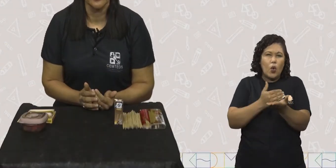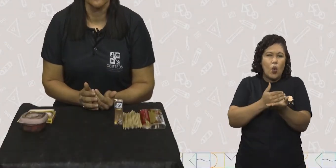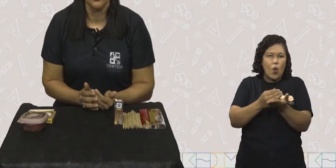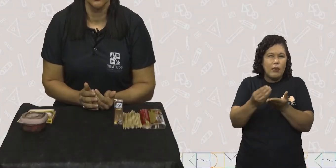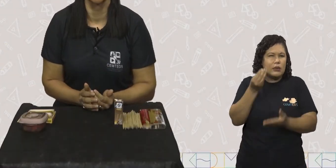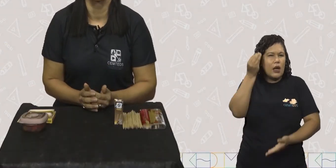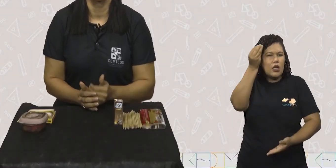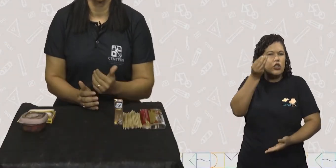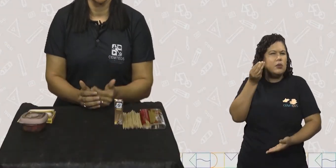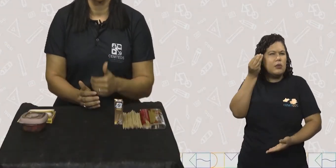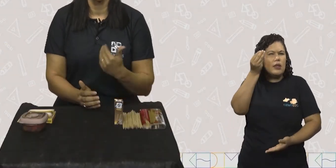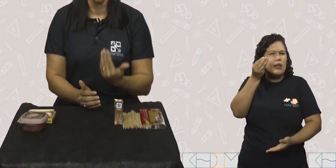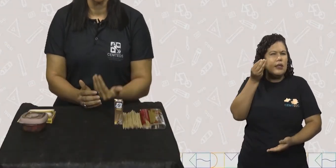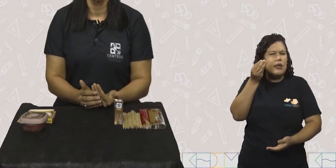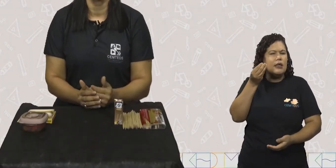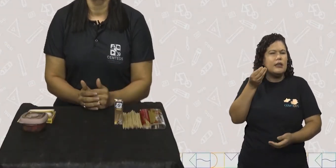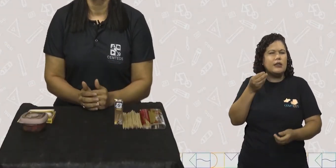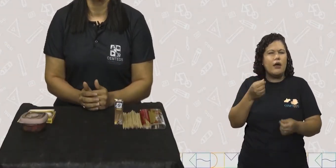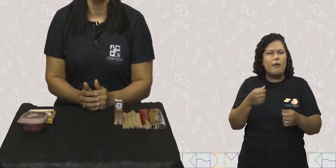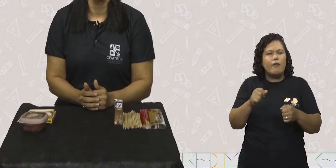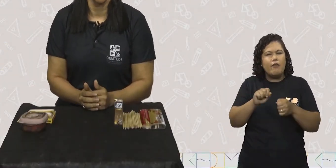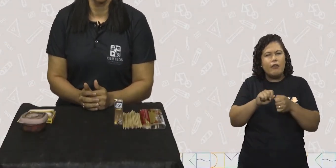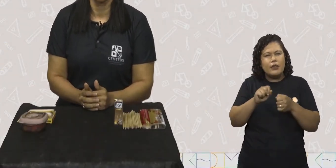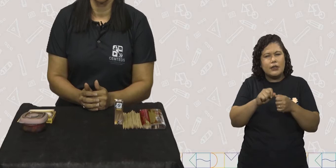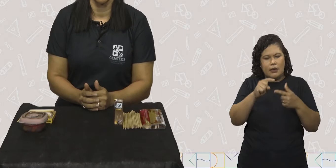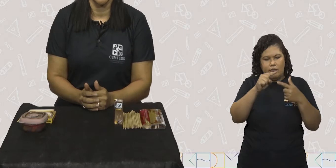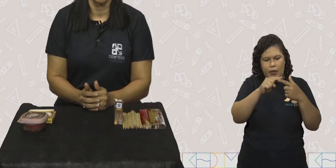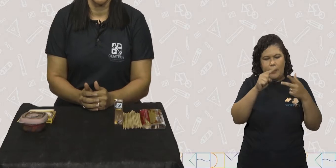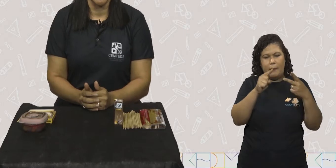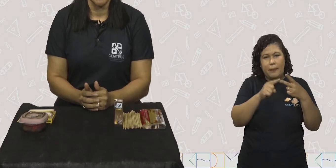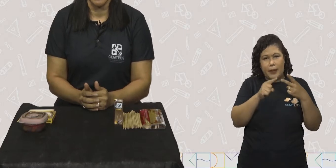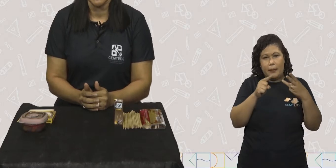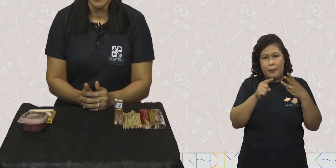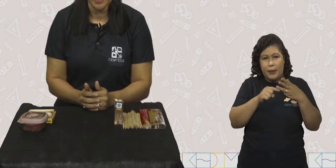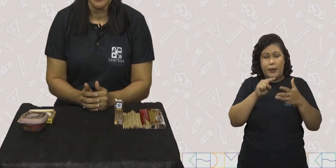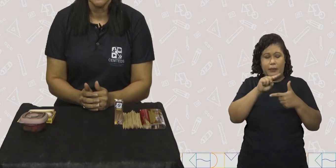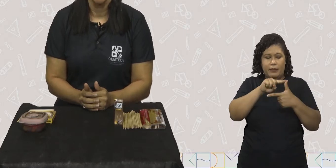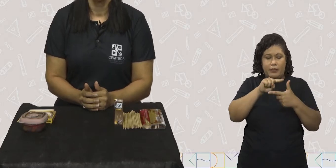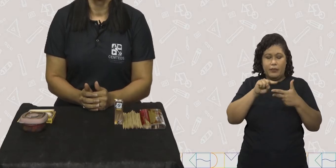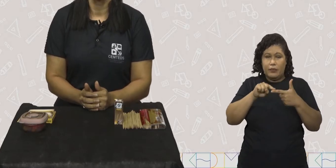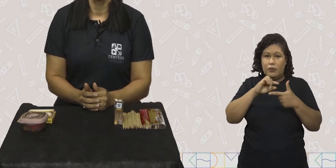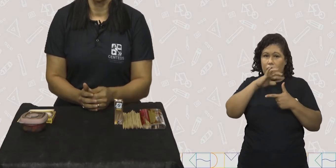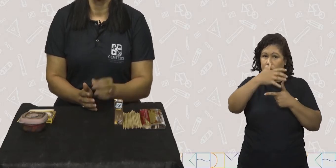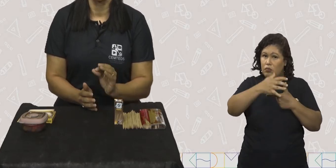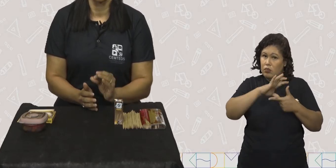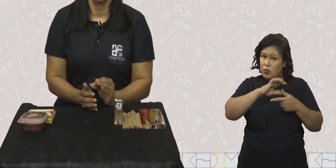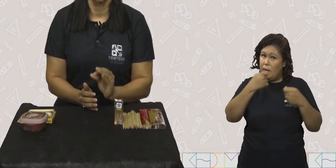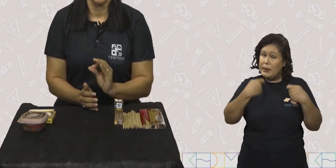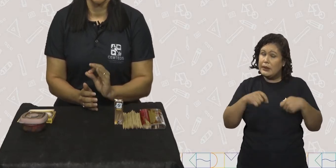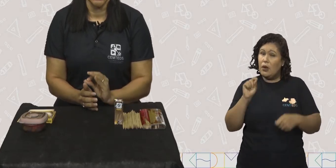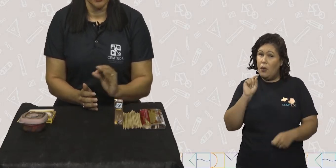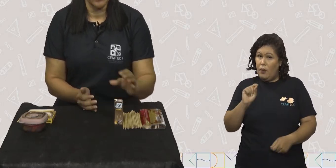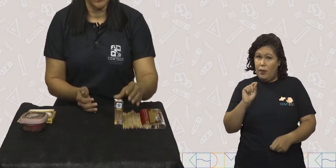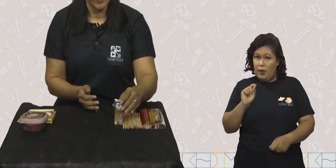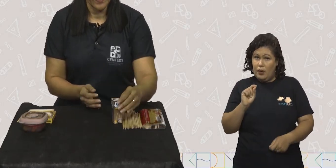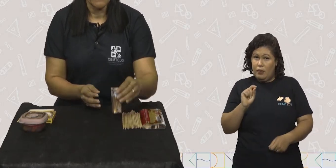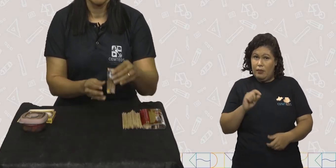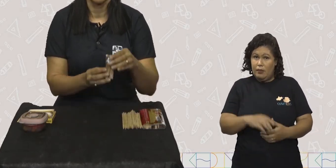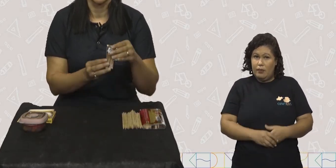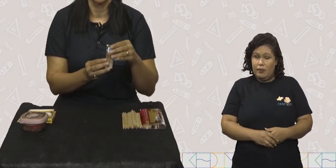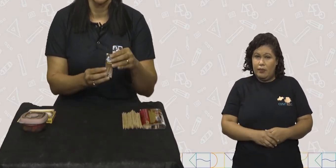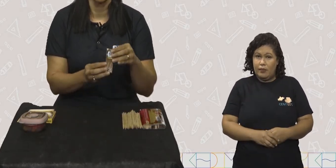experimento de hoje que é construir três formas geométricas espaciais nós vamos precisar de